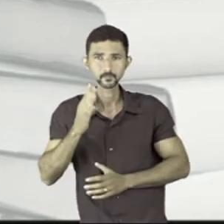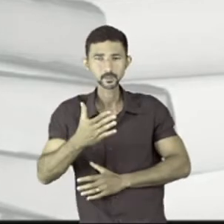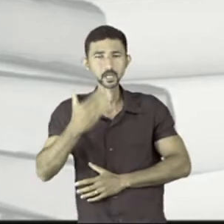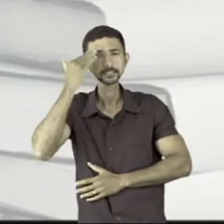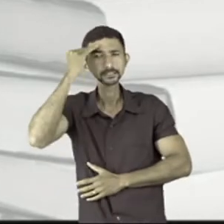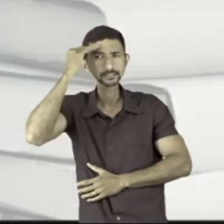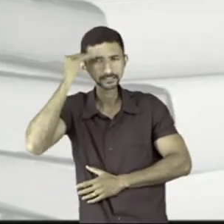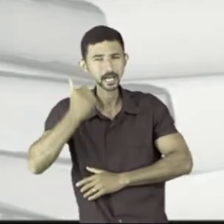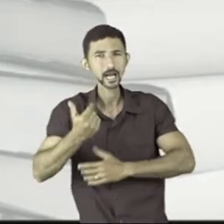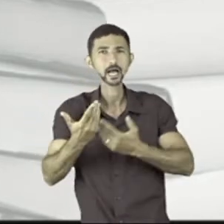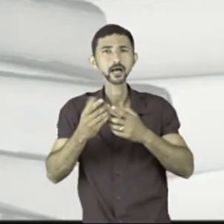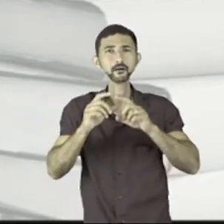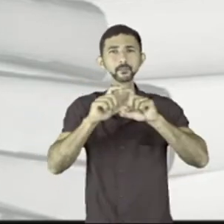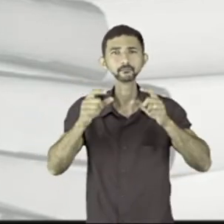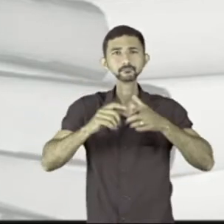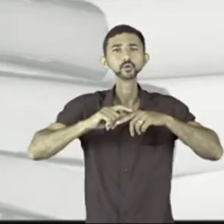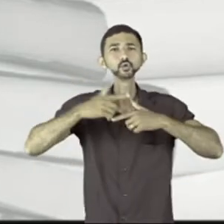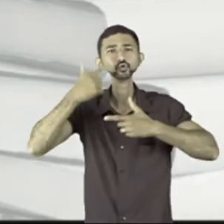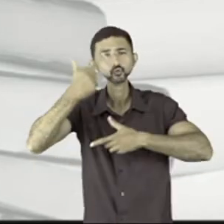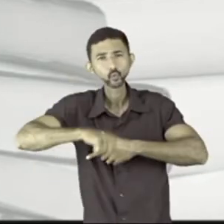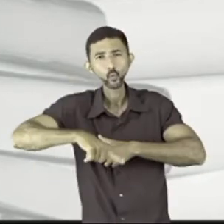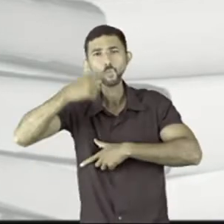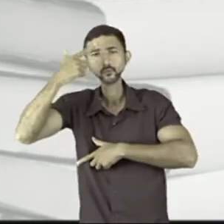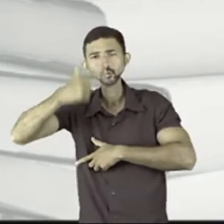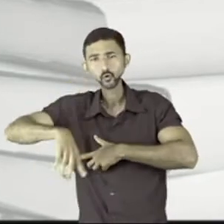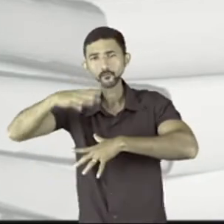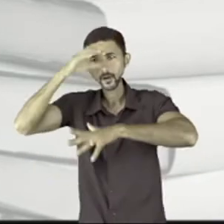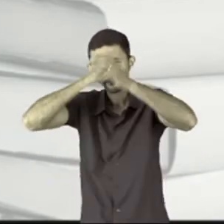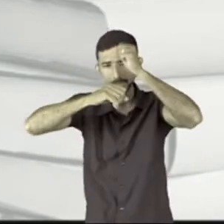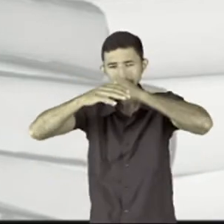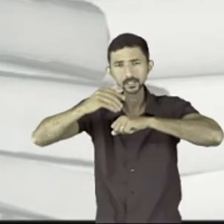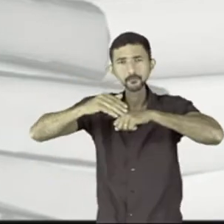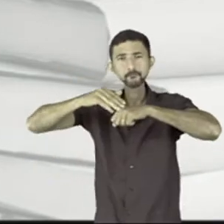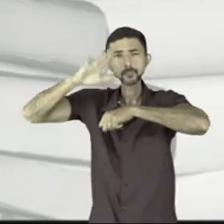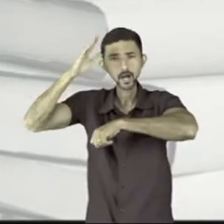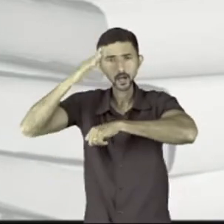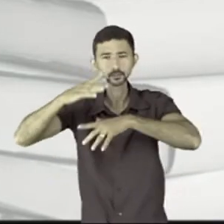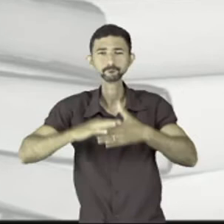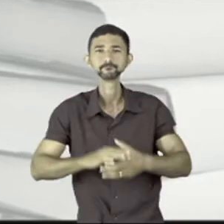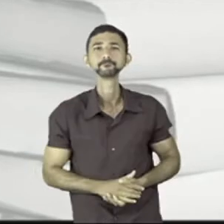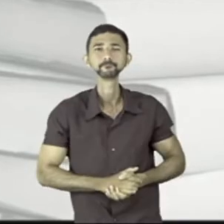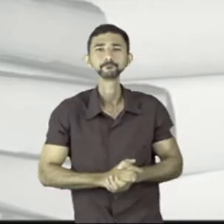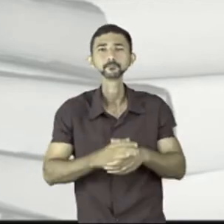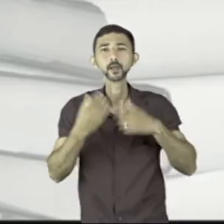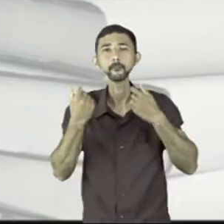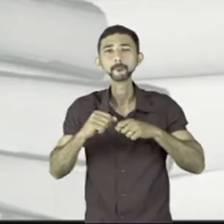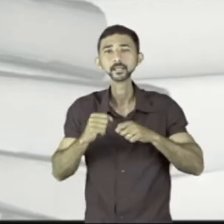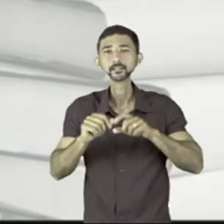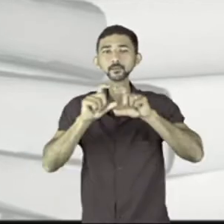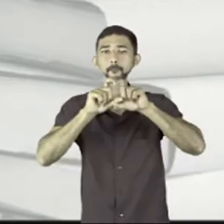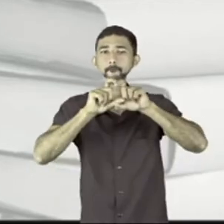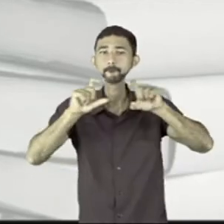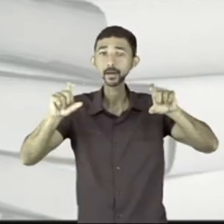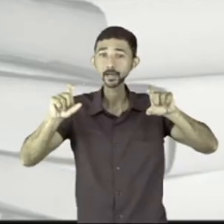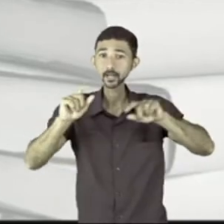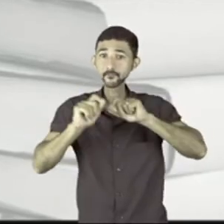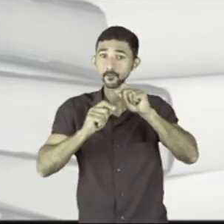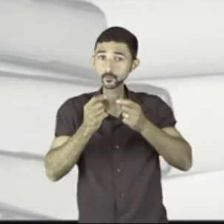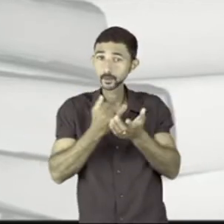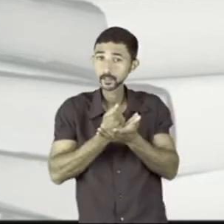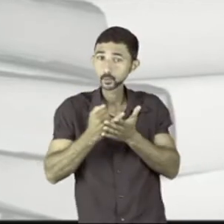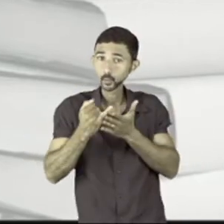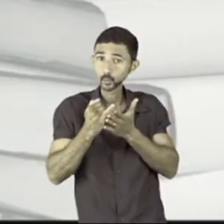está cansado de saber, mas a gente repete para você aprender mais um pouquinho que eu preciso de um parágrafo de